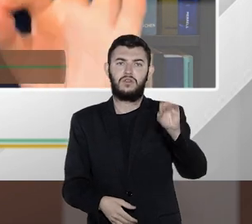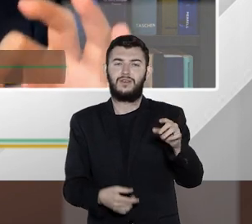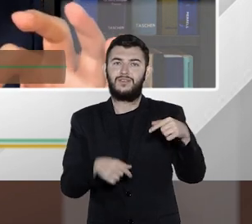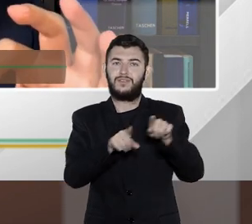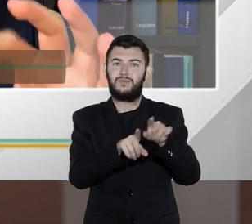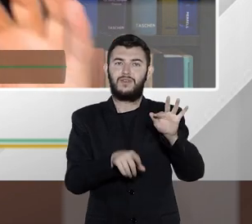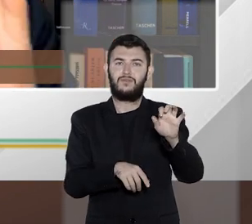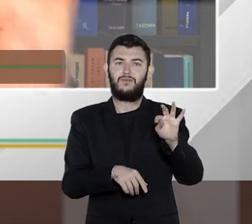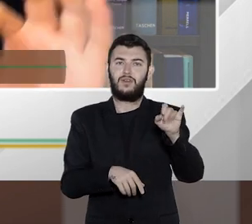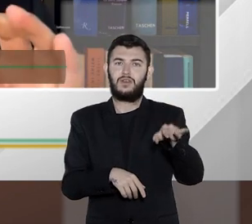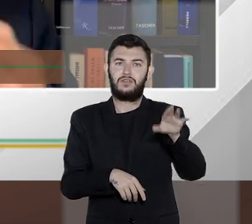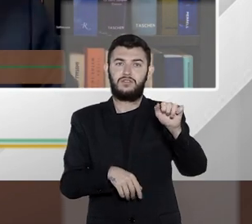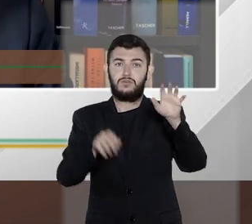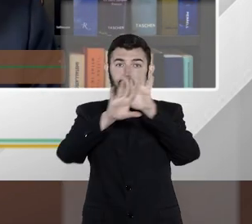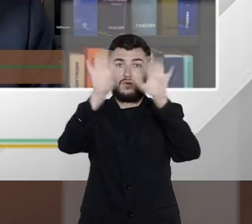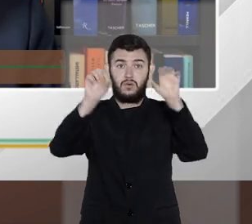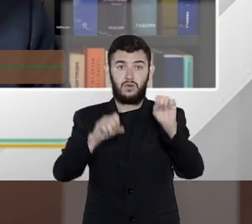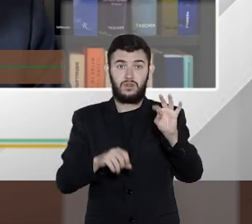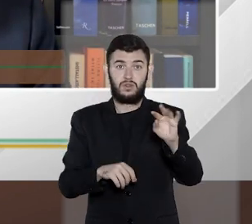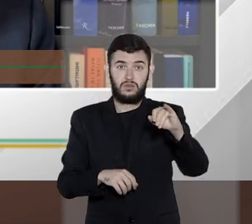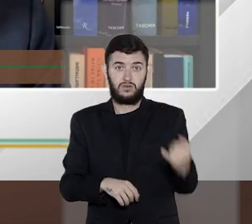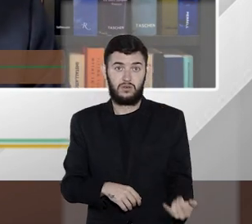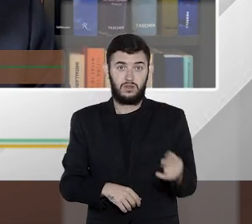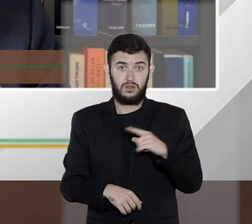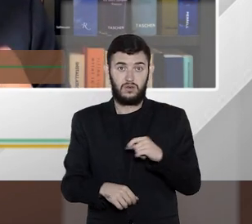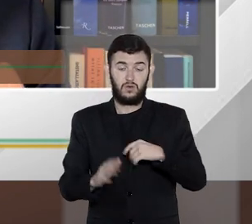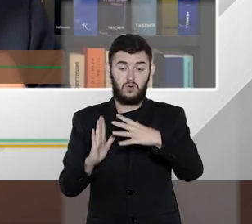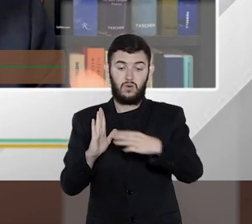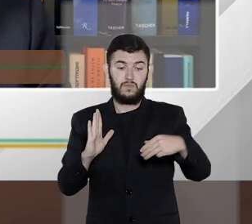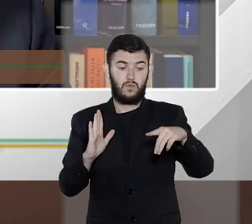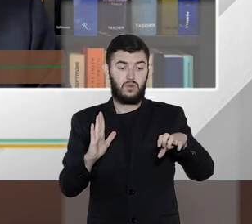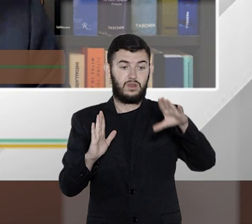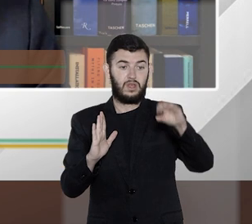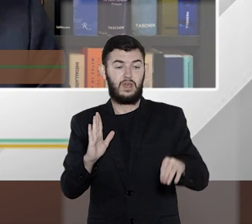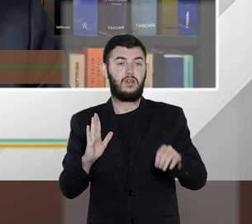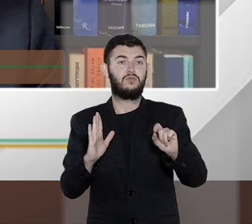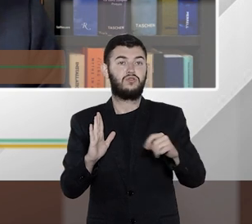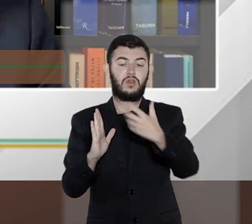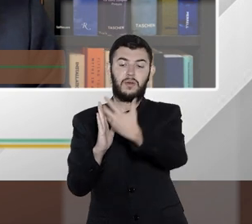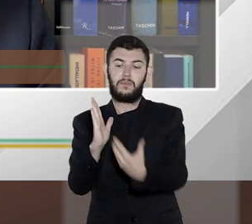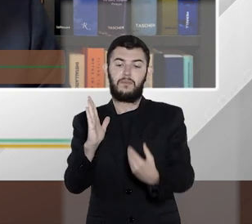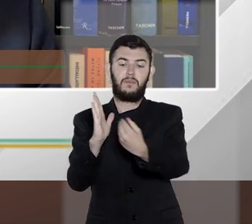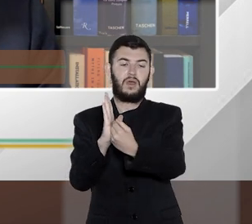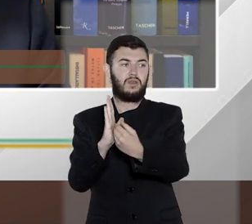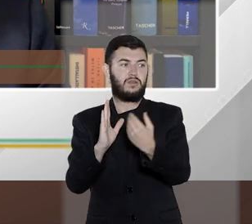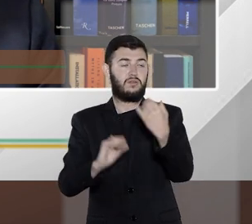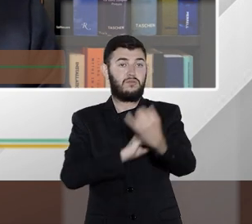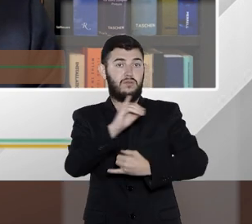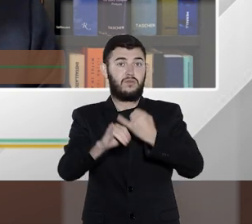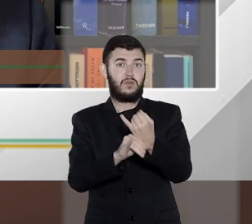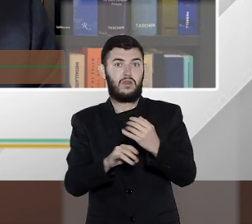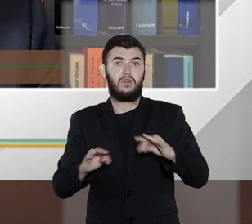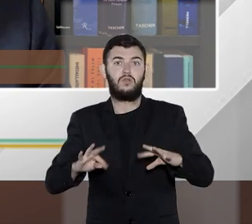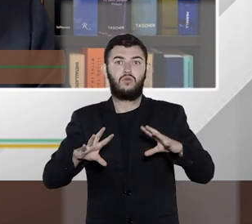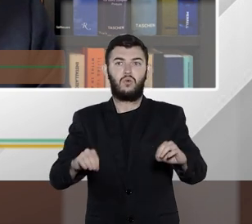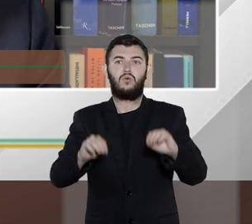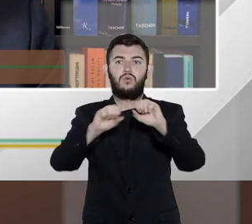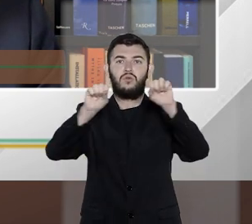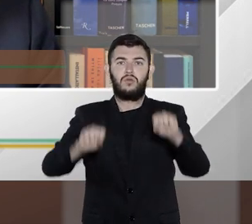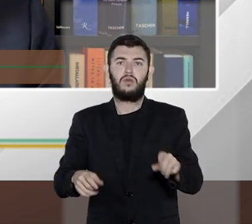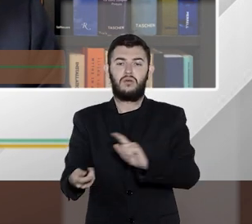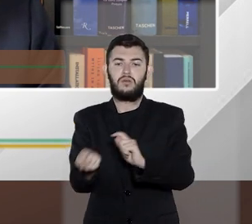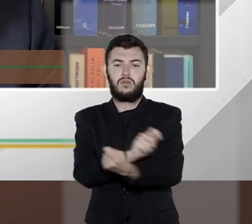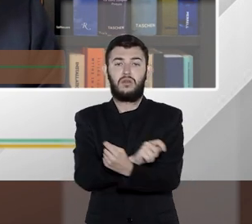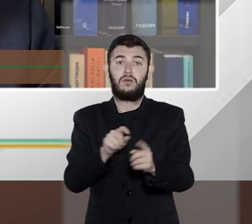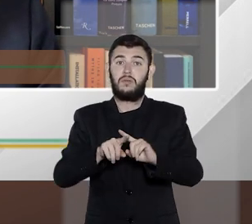STJ tem um modelo e tem um sistema de peticionamento eletrônico, então todos precisam se adaptar aos sistemas, e esse